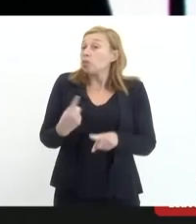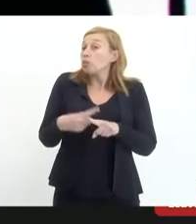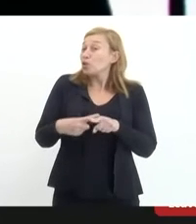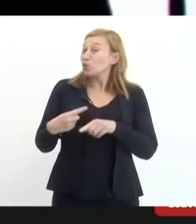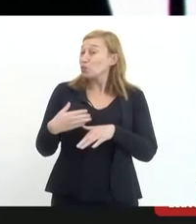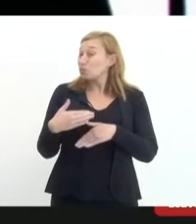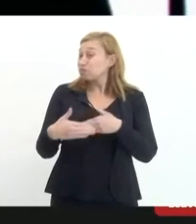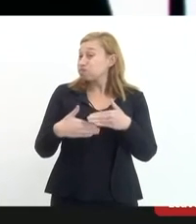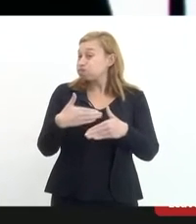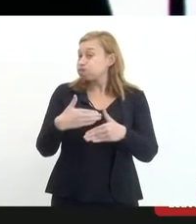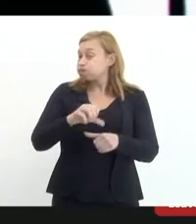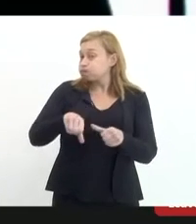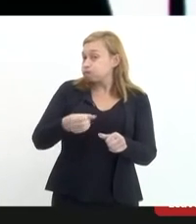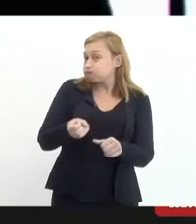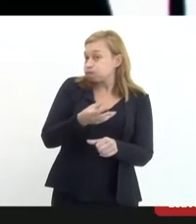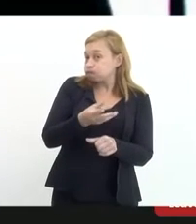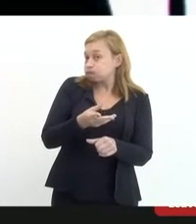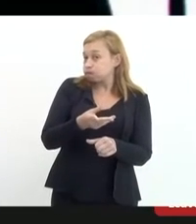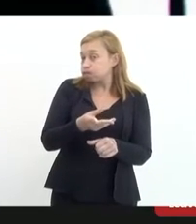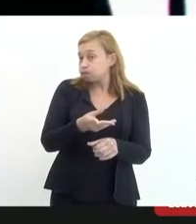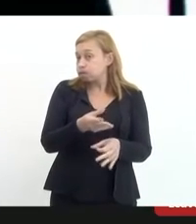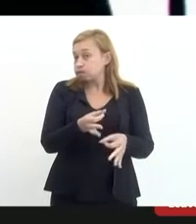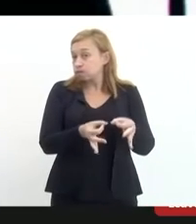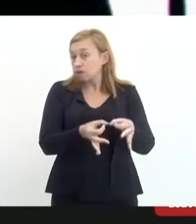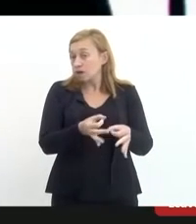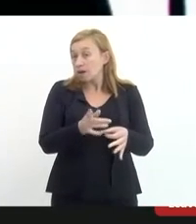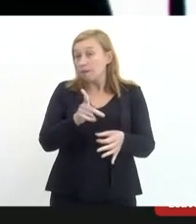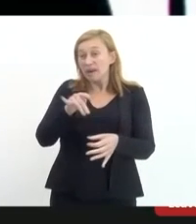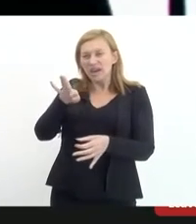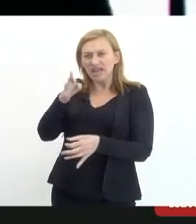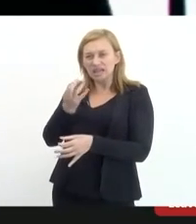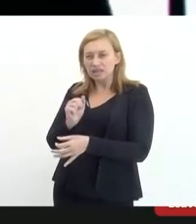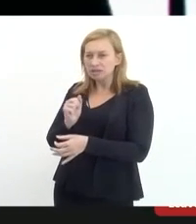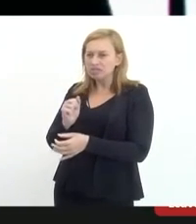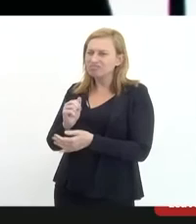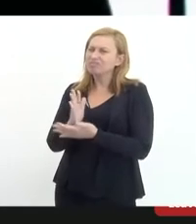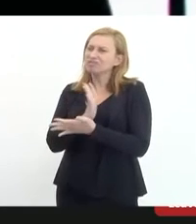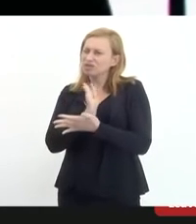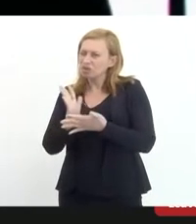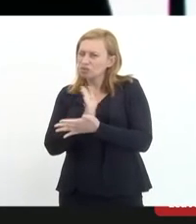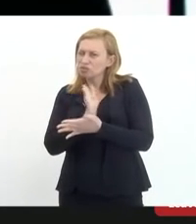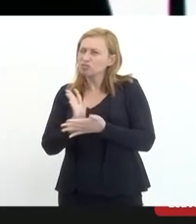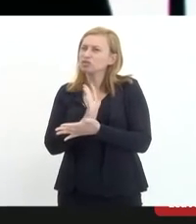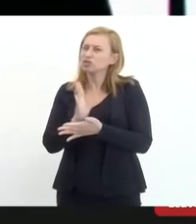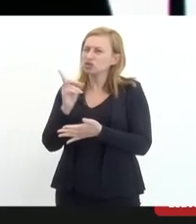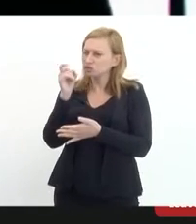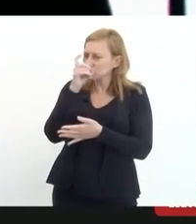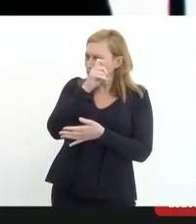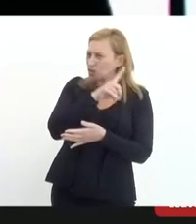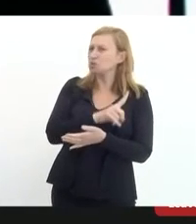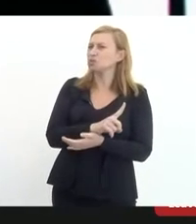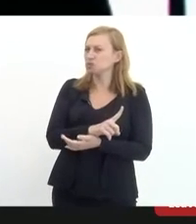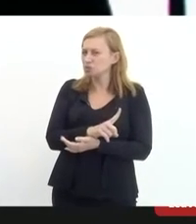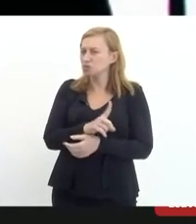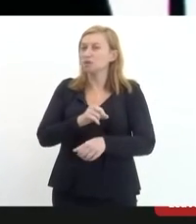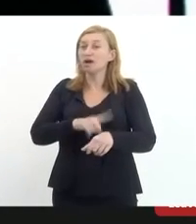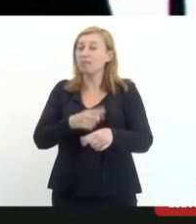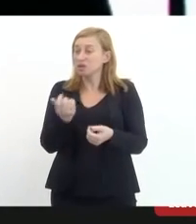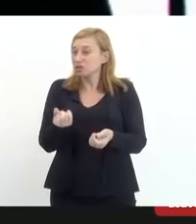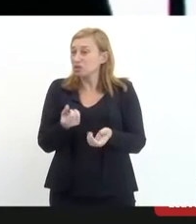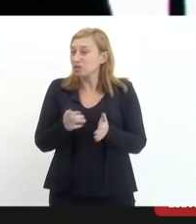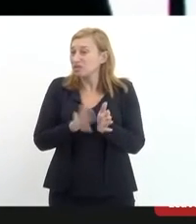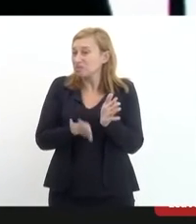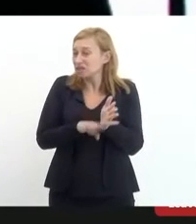processo de renovação do laudo pericial, ele gera alguns transtornos. Porque a pessoa gasta tempo, pessoa gasta dinheiro,